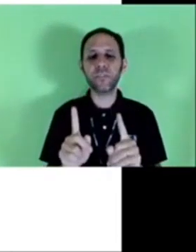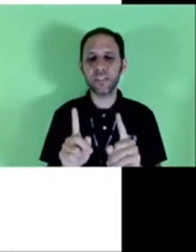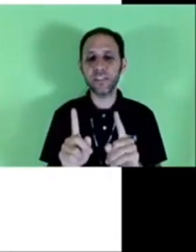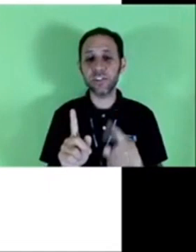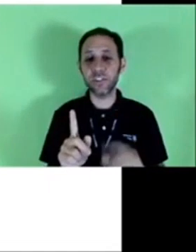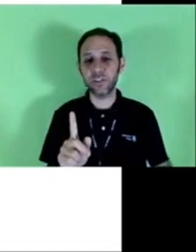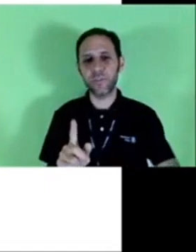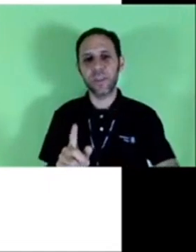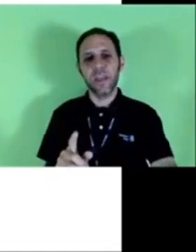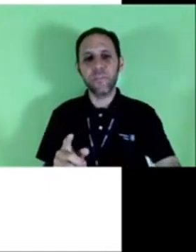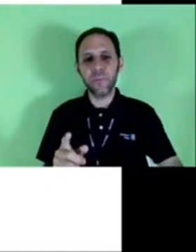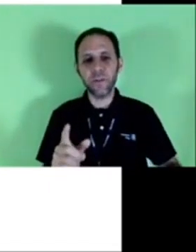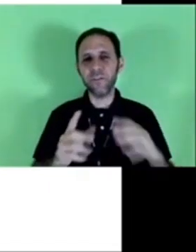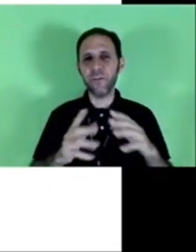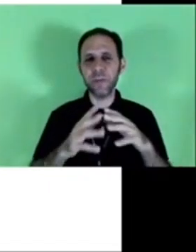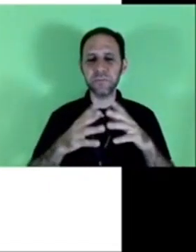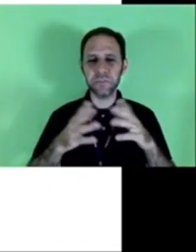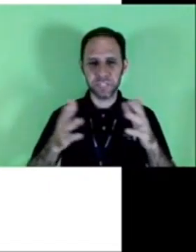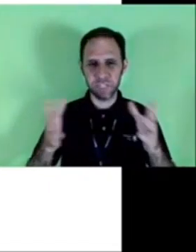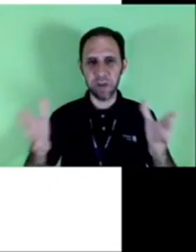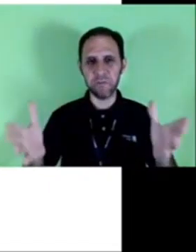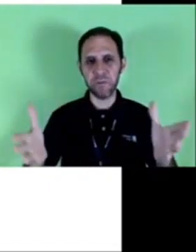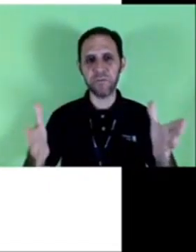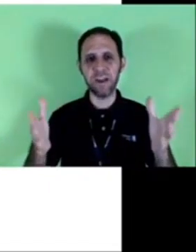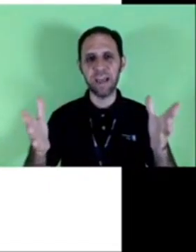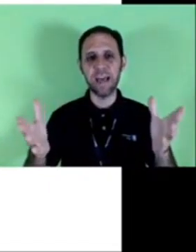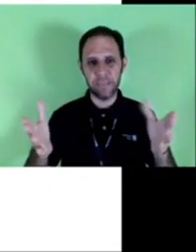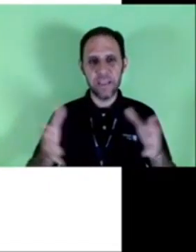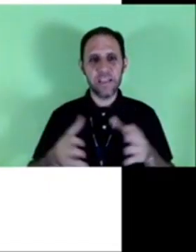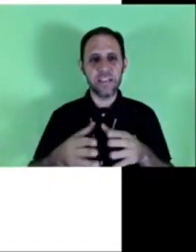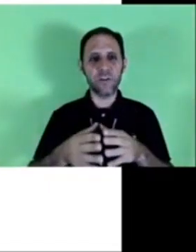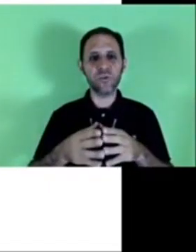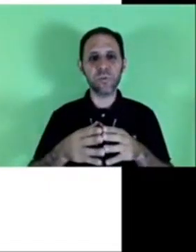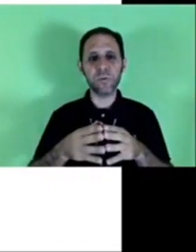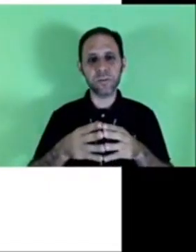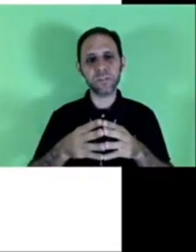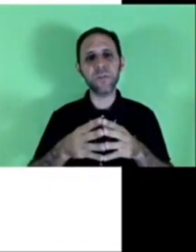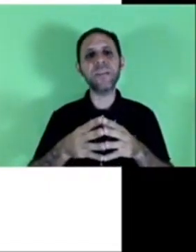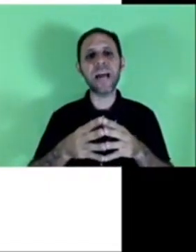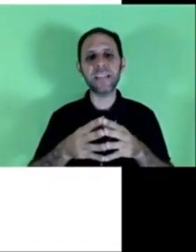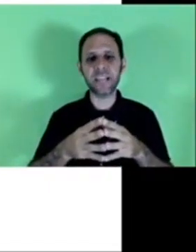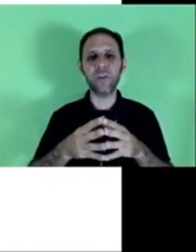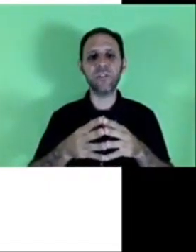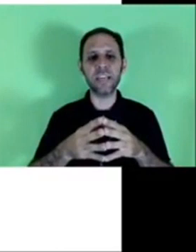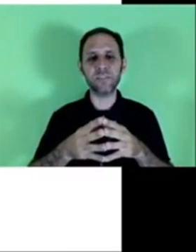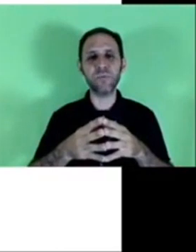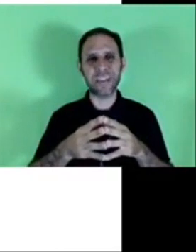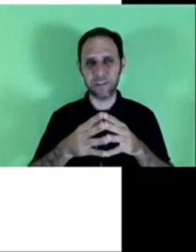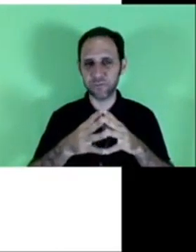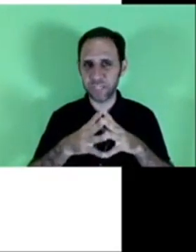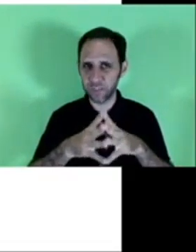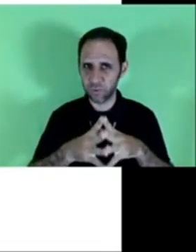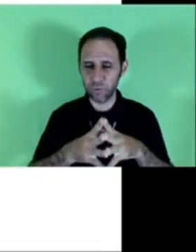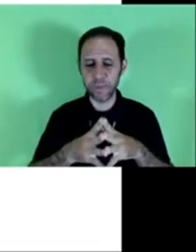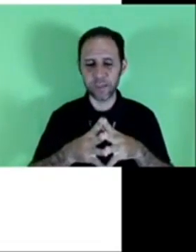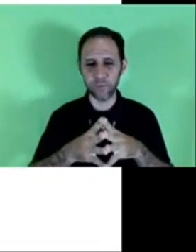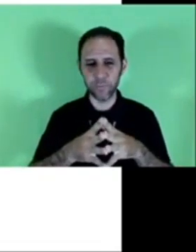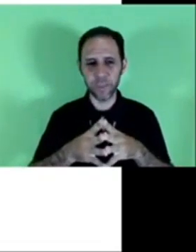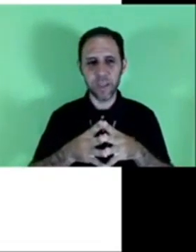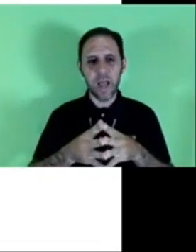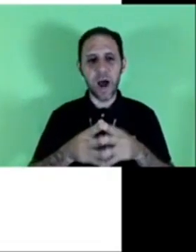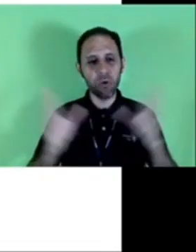que importante isso. E provavelmente você já ouviu falar de alguns problemas familiares que acontecem por causa desse